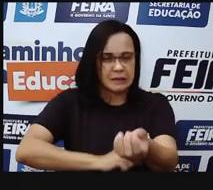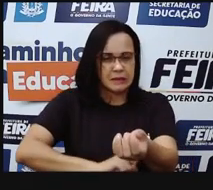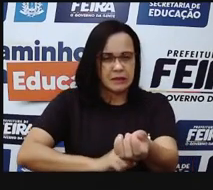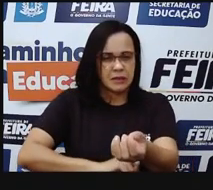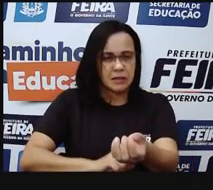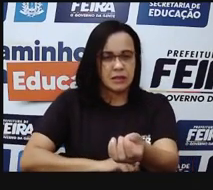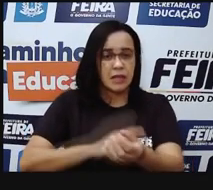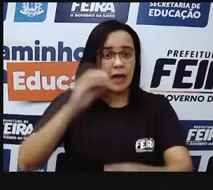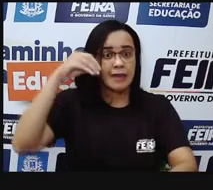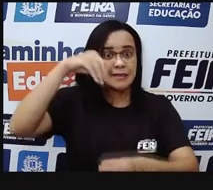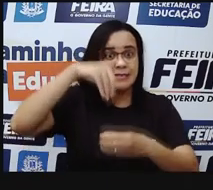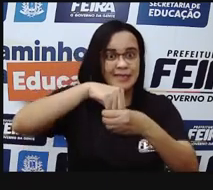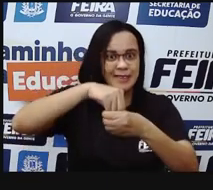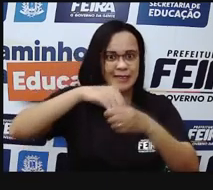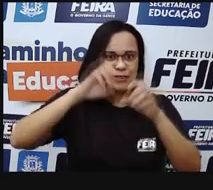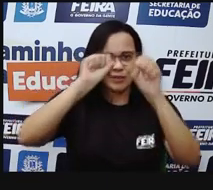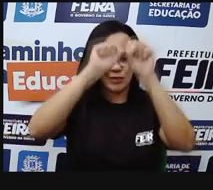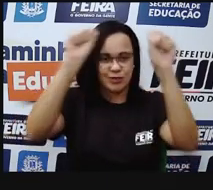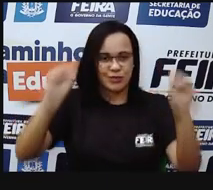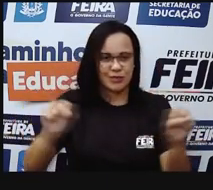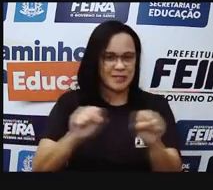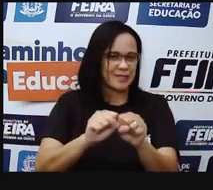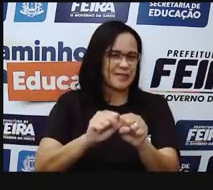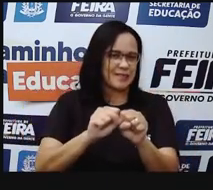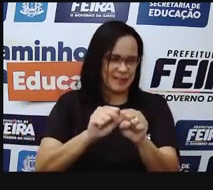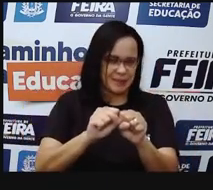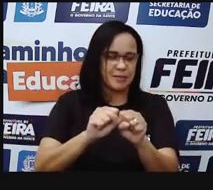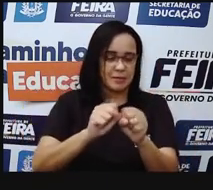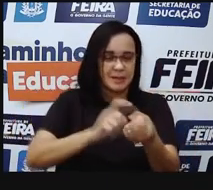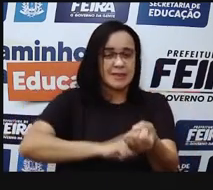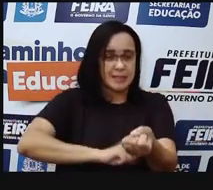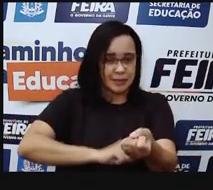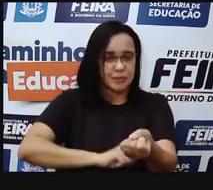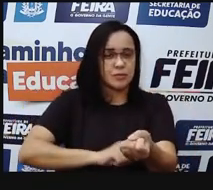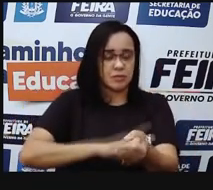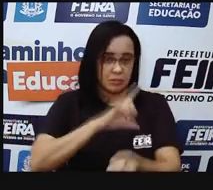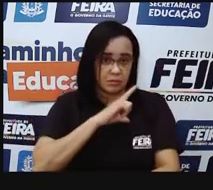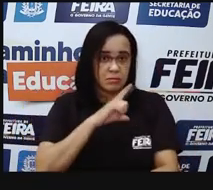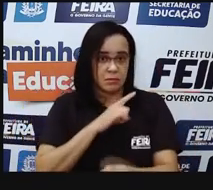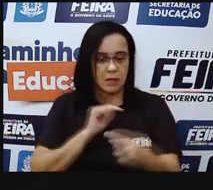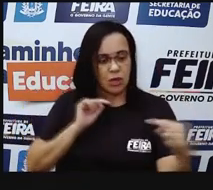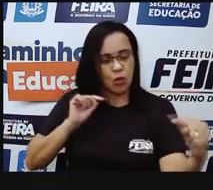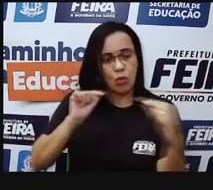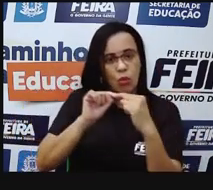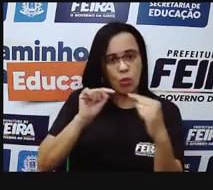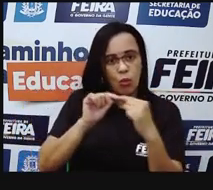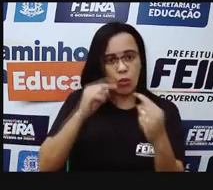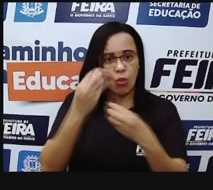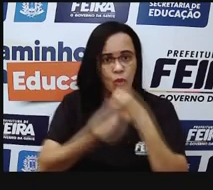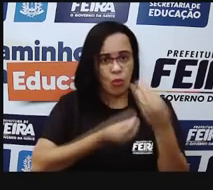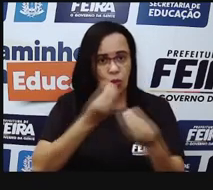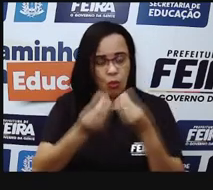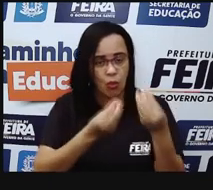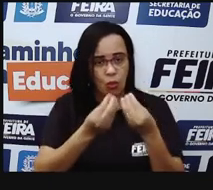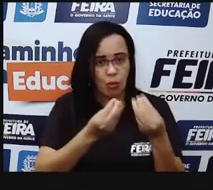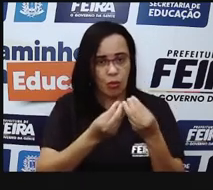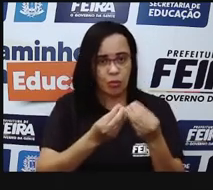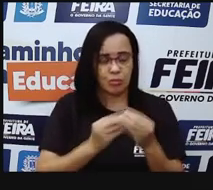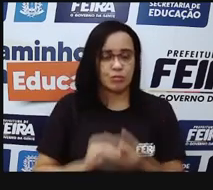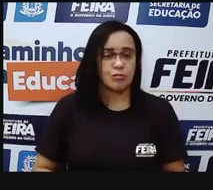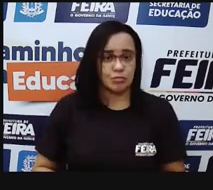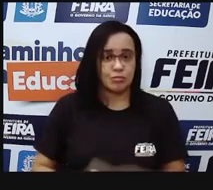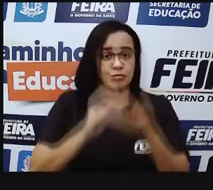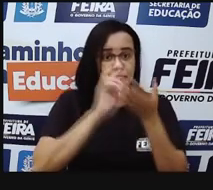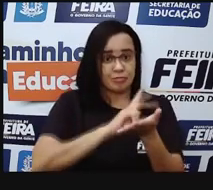nervoso, certo? que vai estar associado aqui, nessas terminações nervosas,